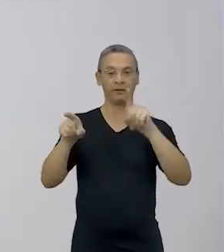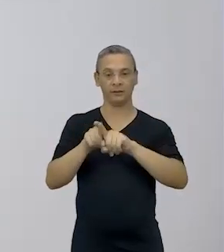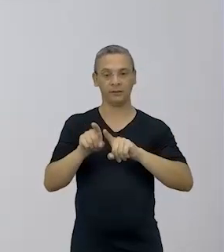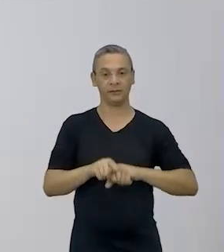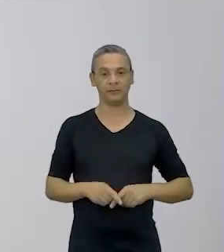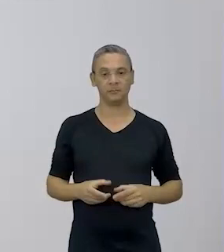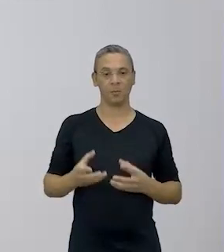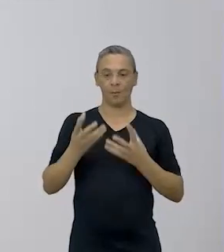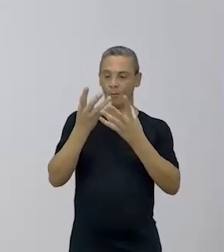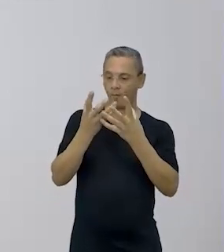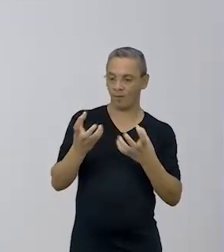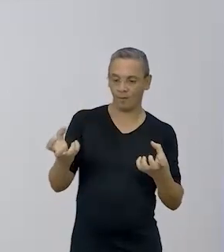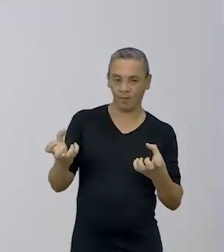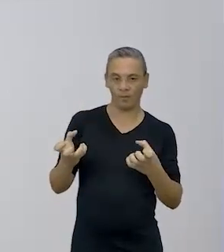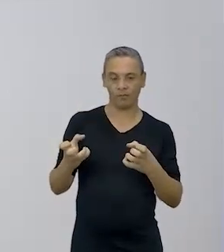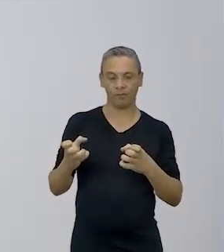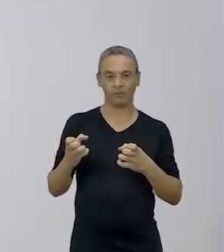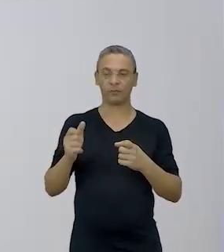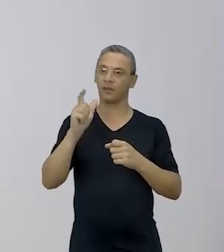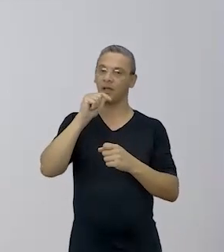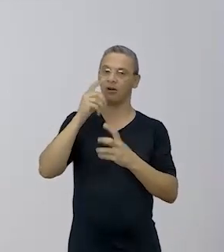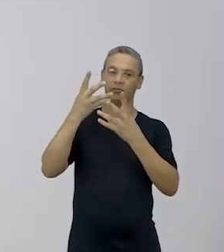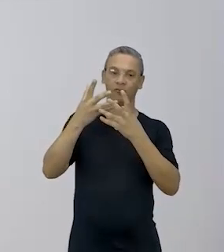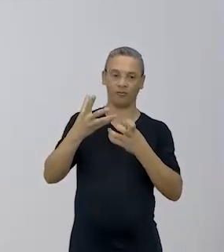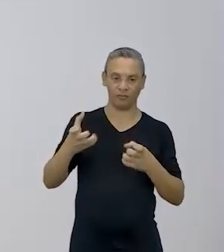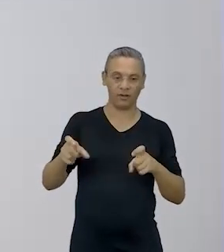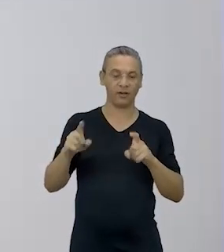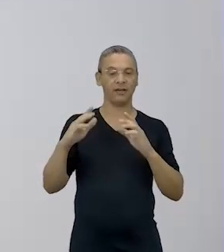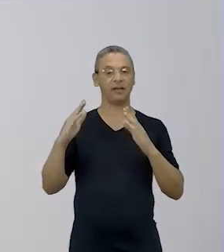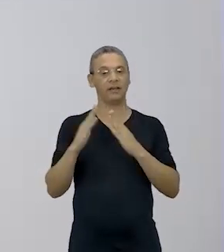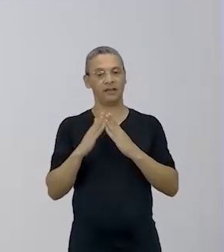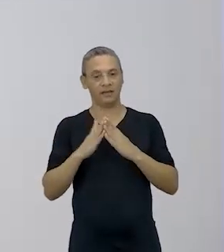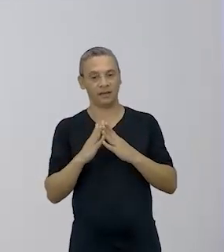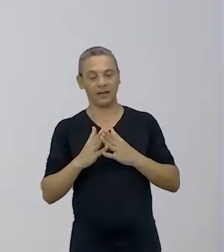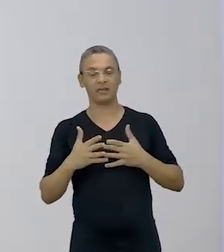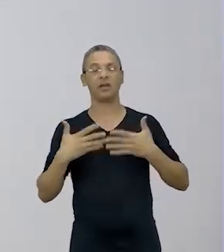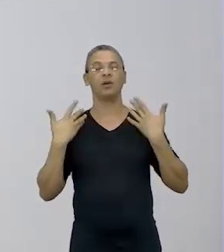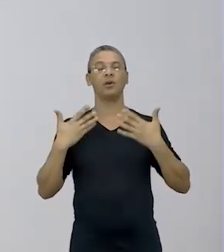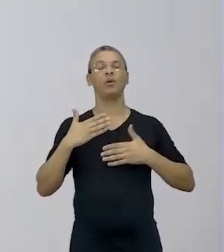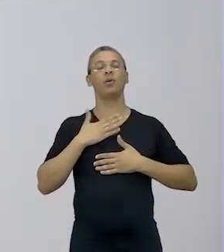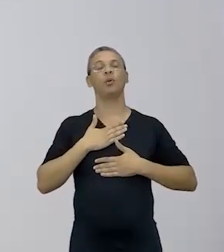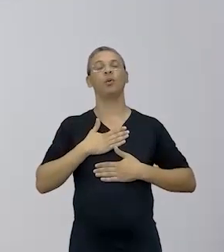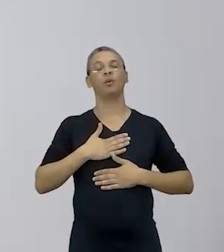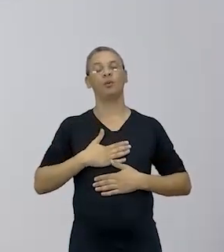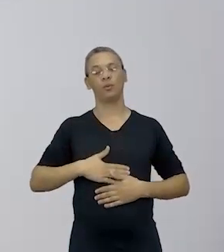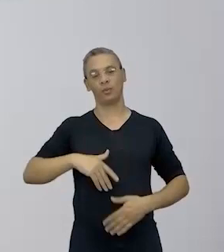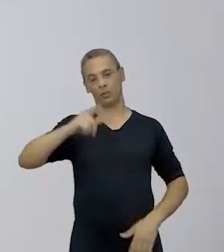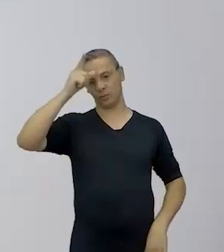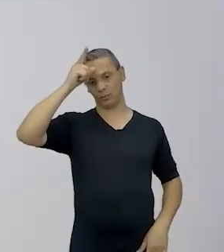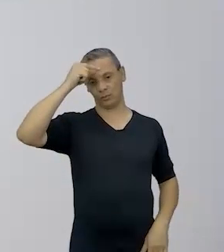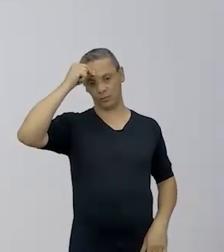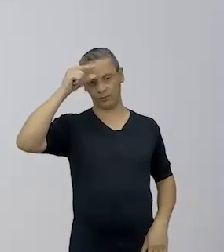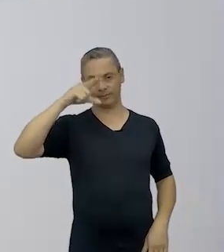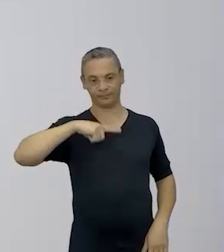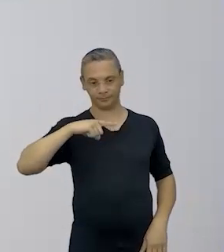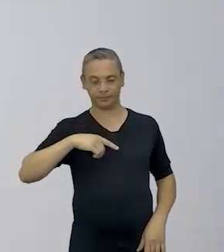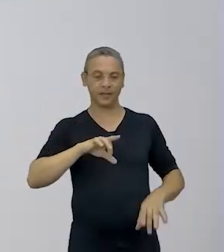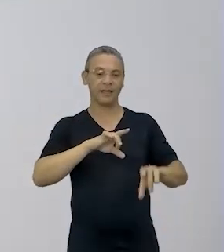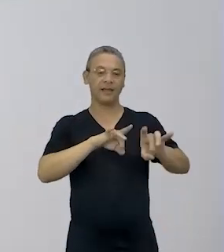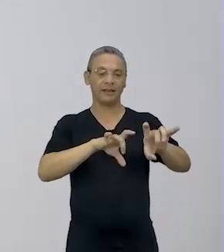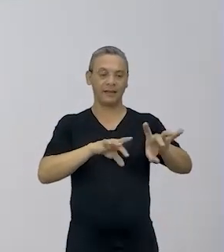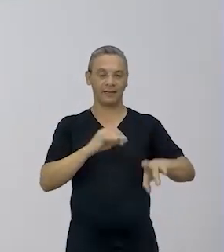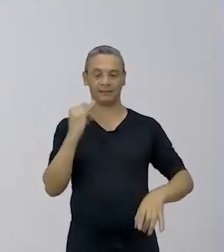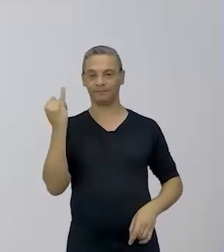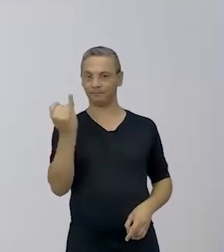absorve a umidade, né? Refrigera a casa também. Então, são coisas, são técnicas que são muito, muito, muito